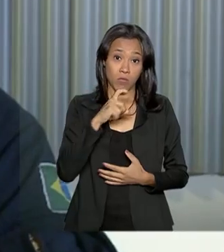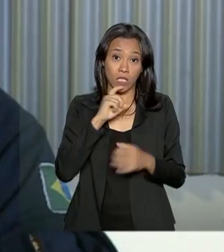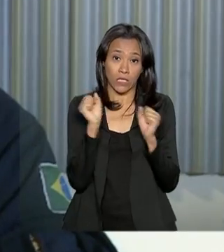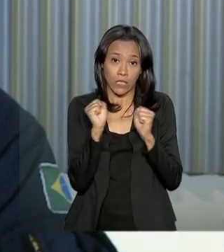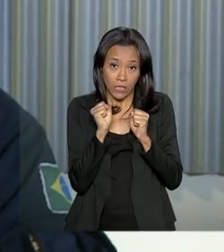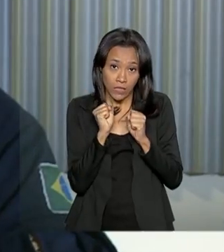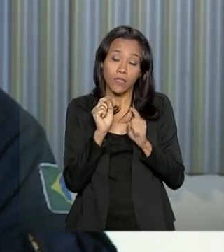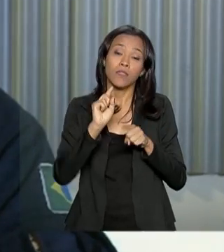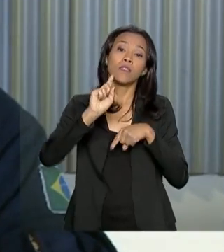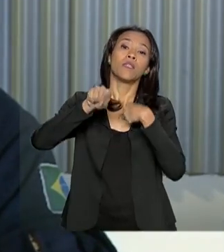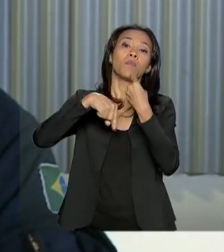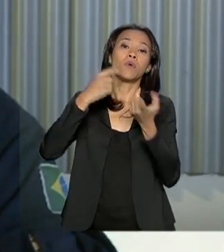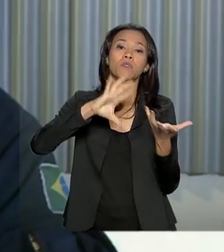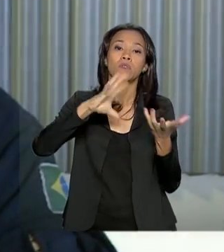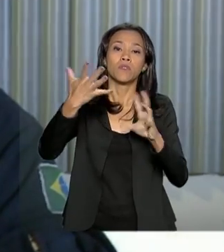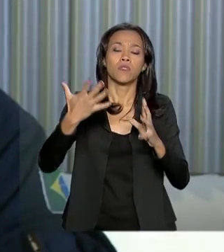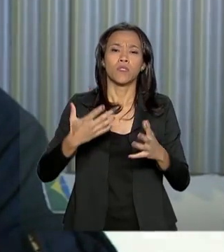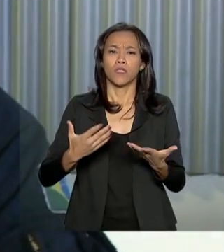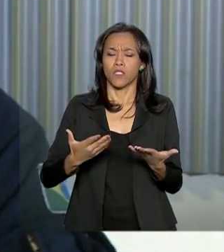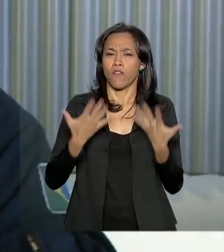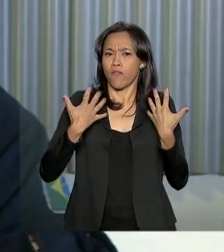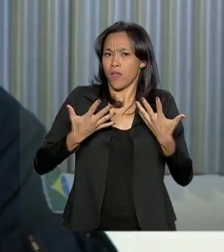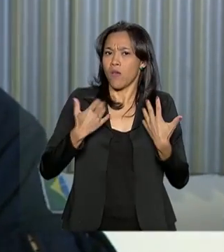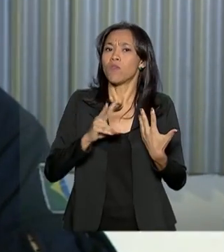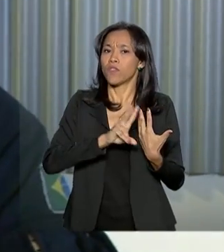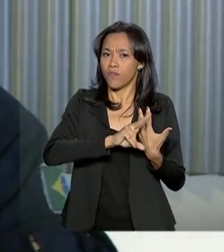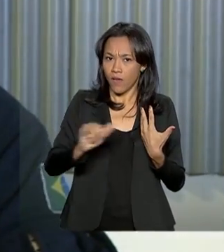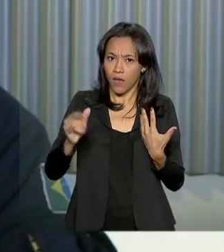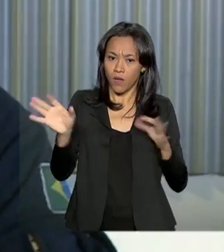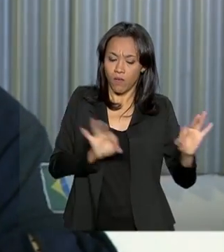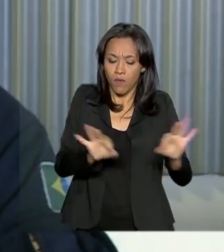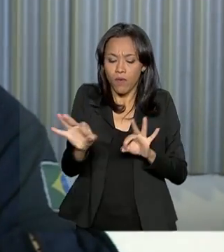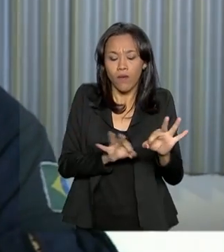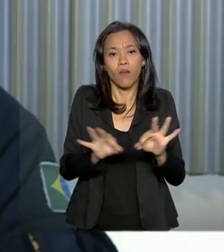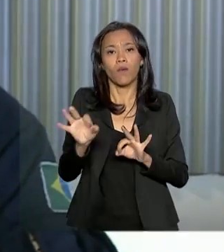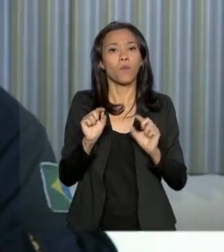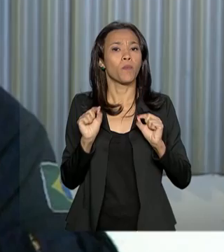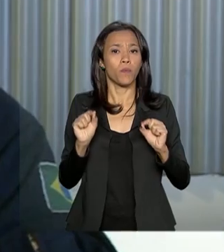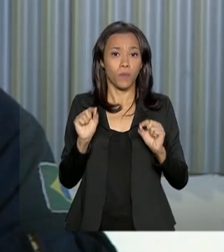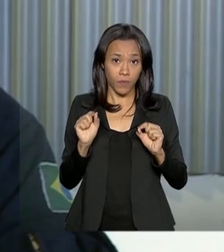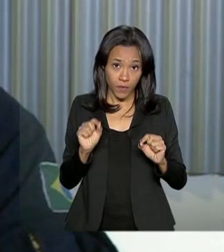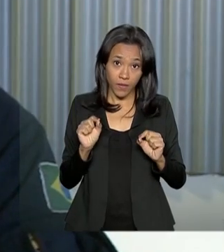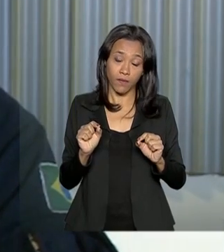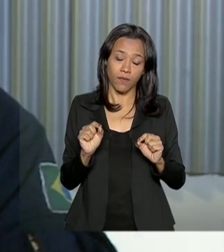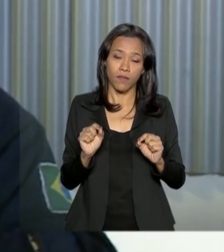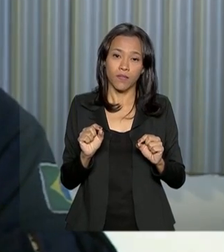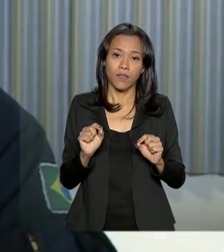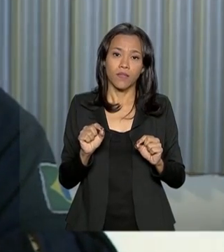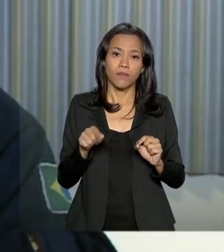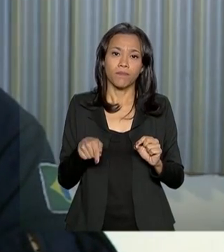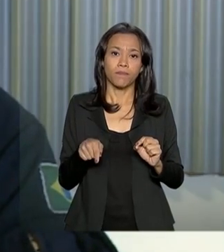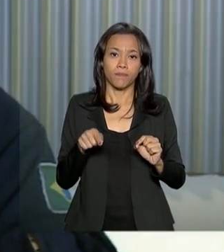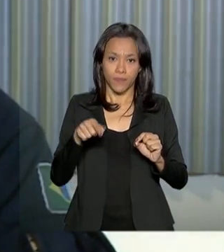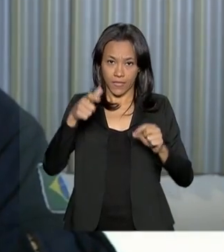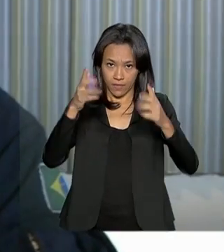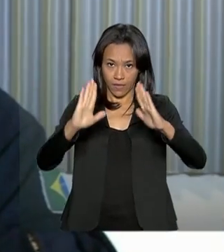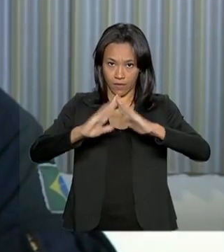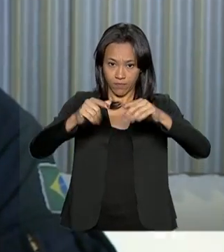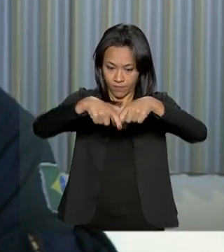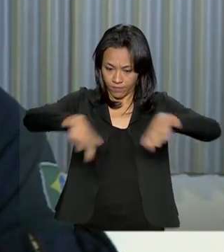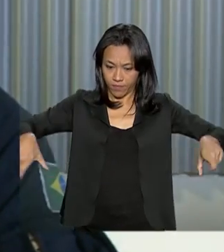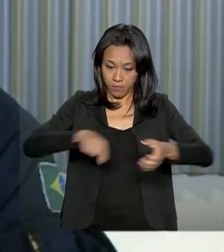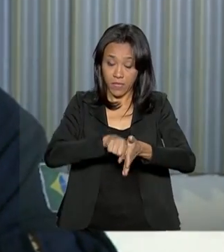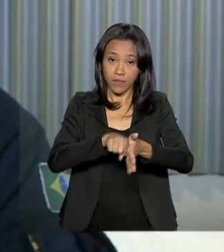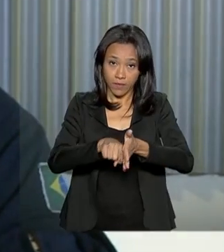também no próximo verão, até a entrega da estação, nós faremos o comissionamento dessa estação que, como já foi